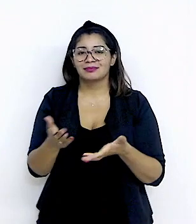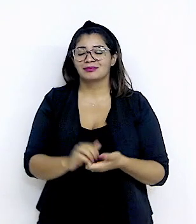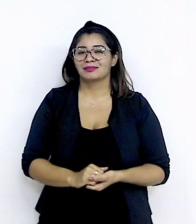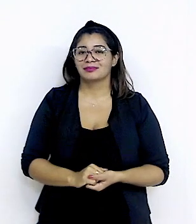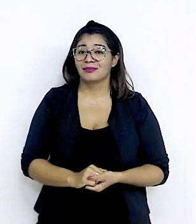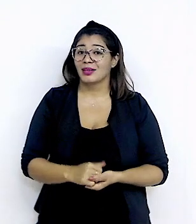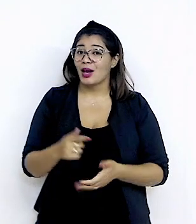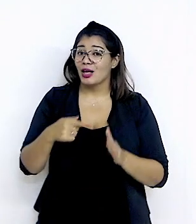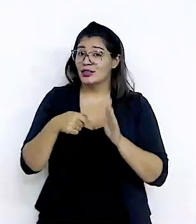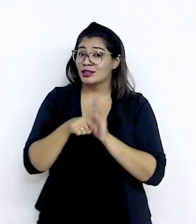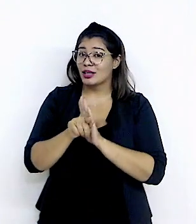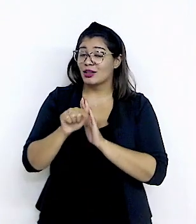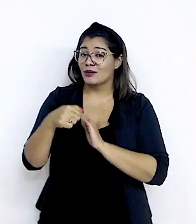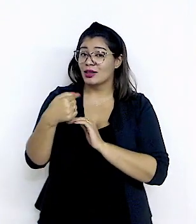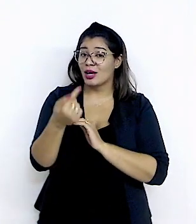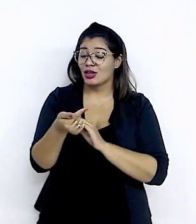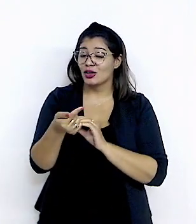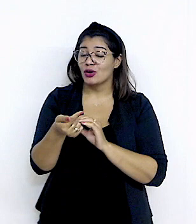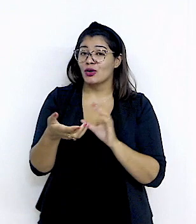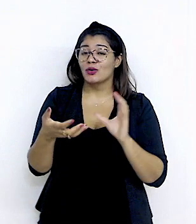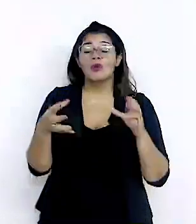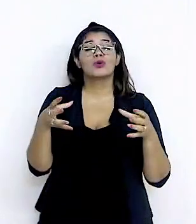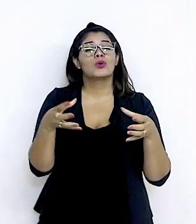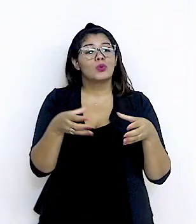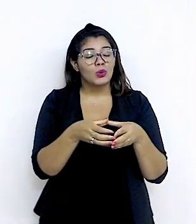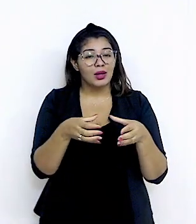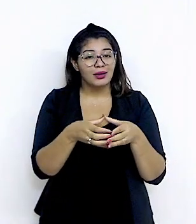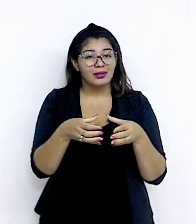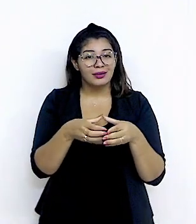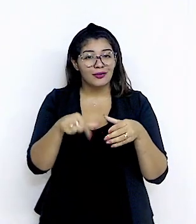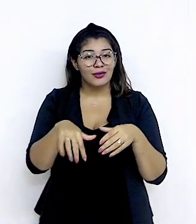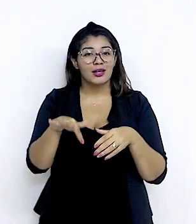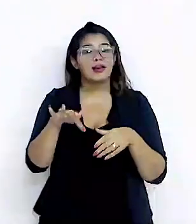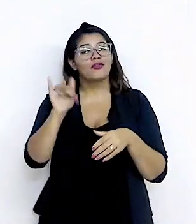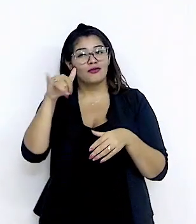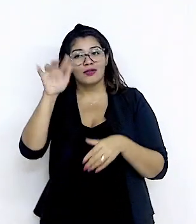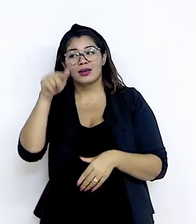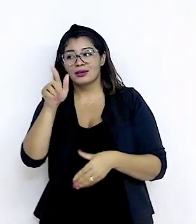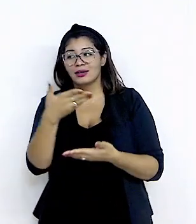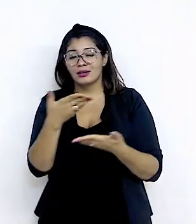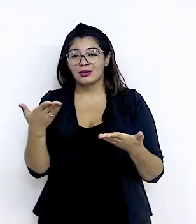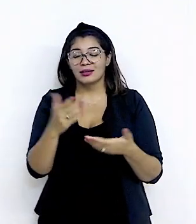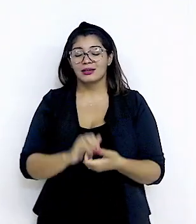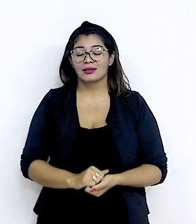A seguinte pergunta do Centro Internacional de Negócios da FIEMG sobre a Expo Dubai